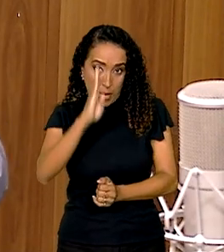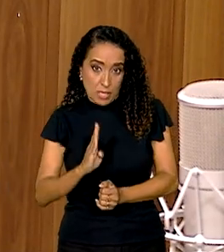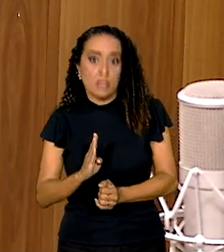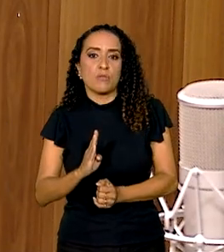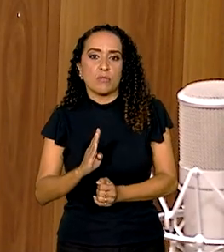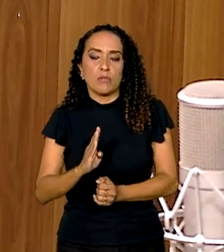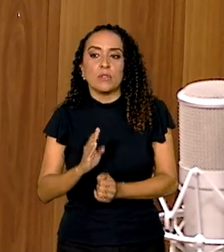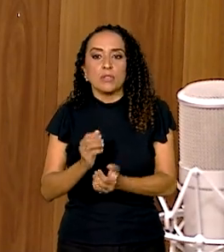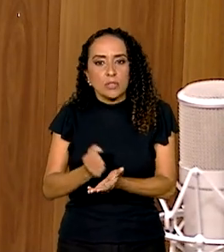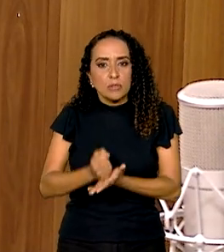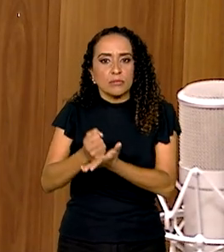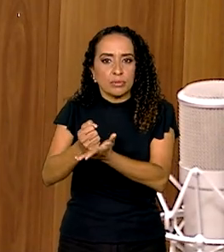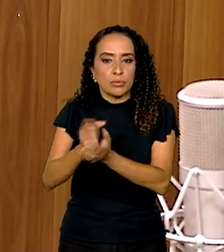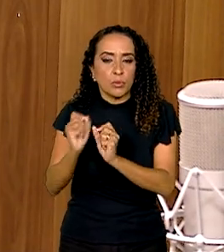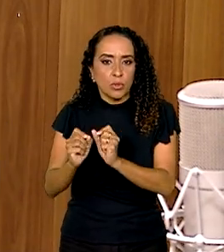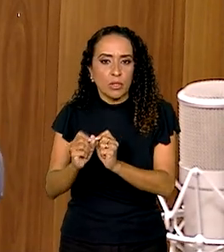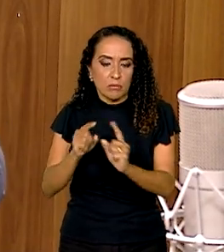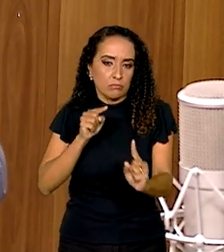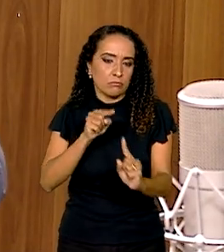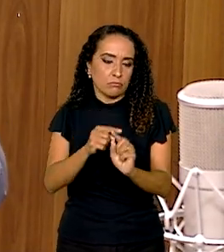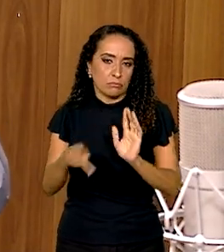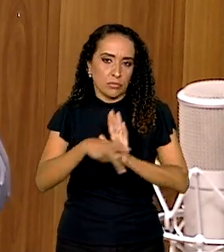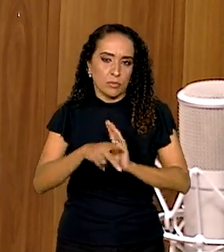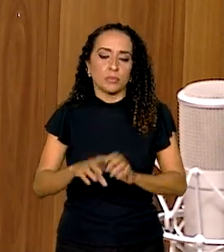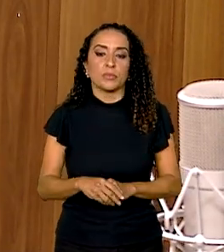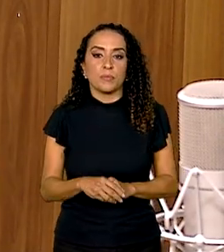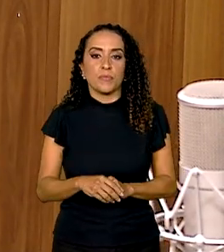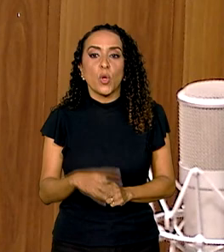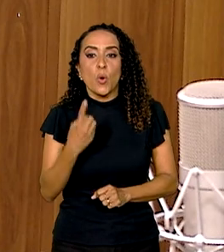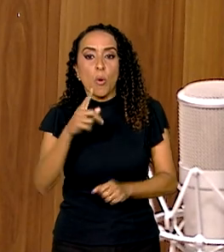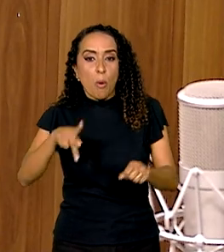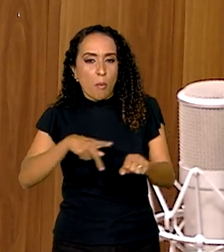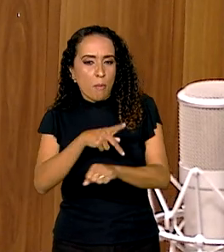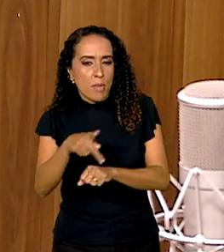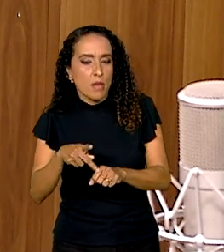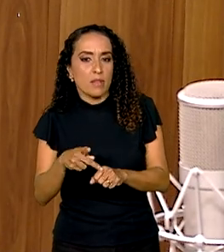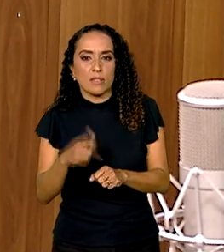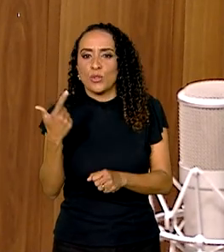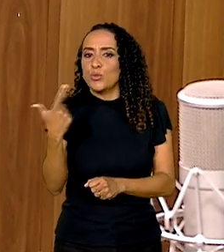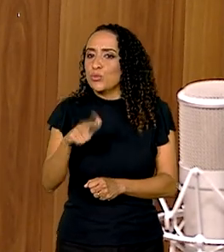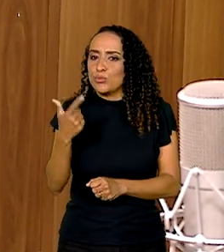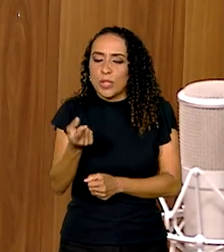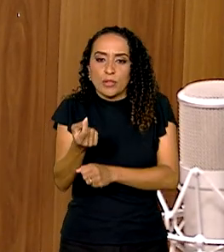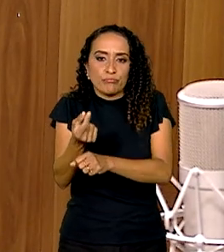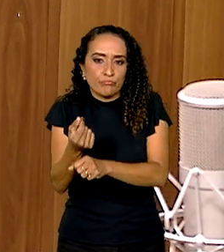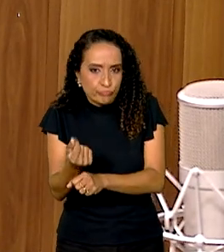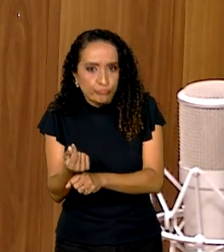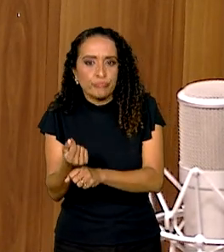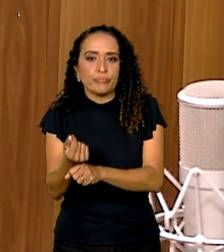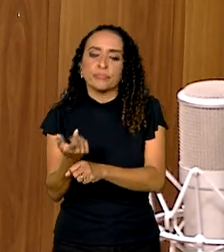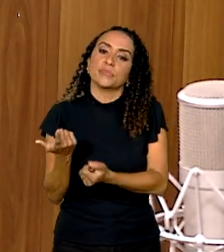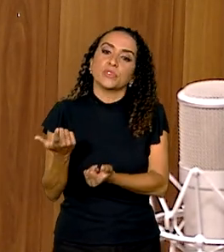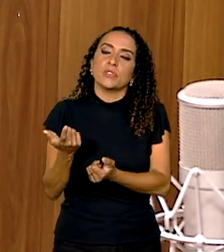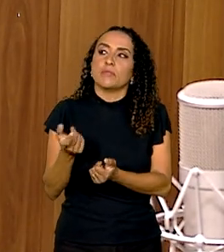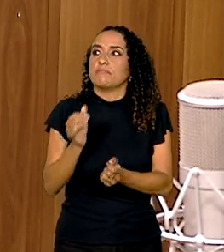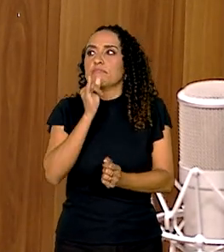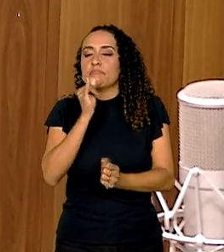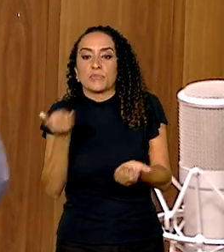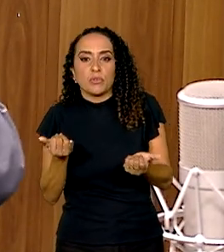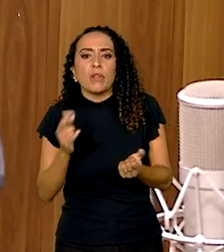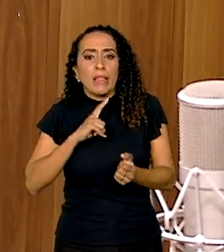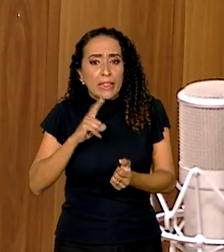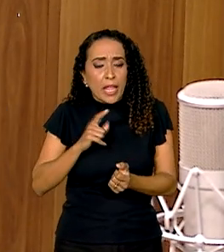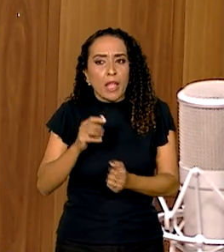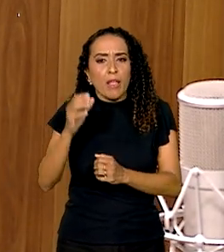esse banca a sua meta. Um país que não tem condições de, vamos dizer, até